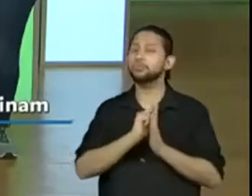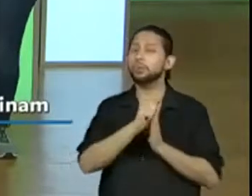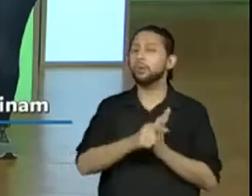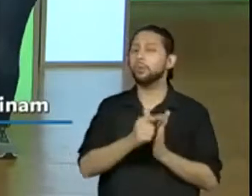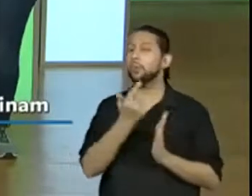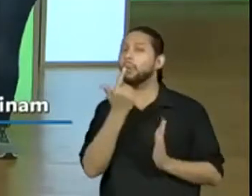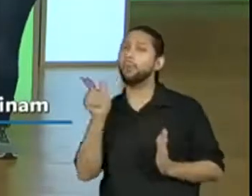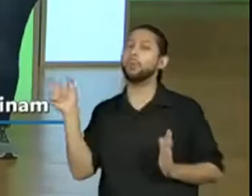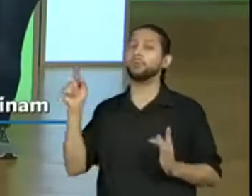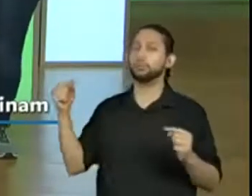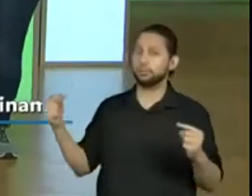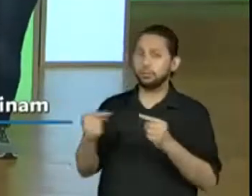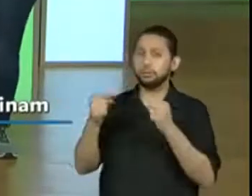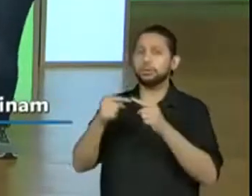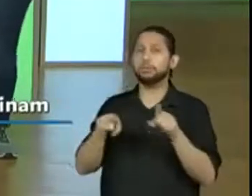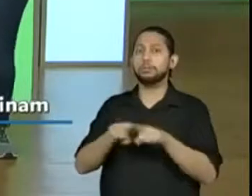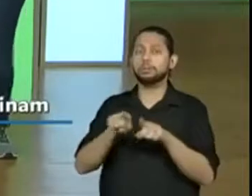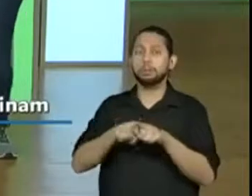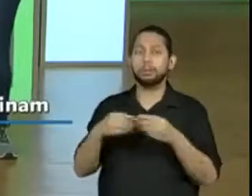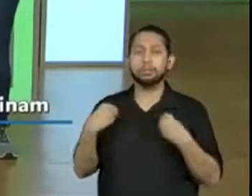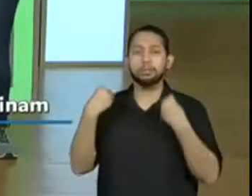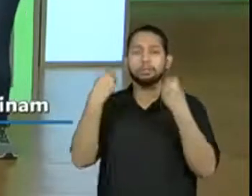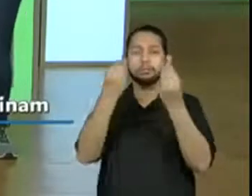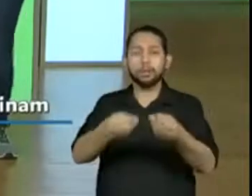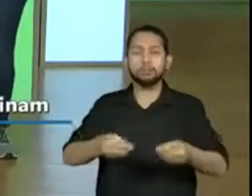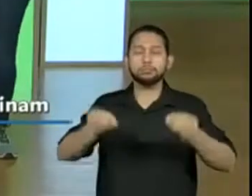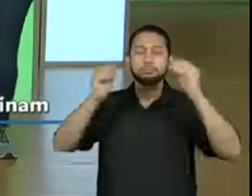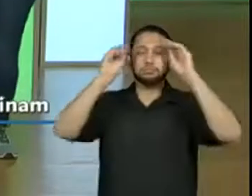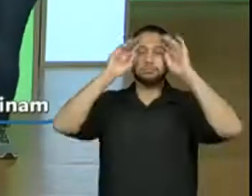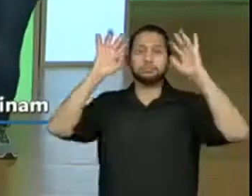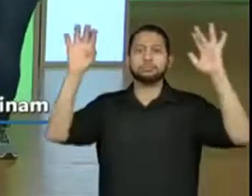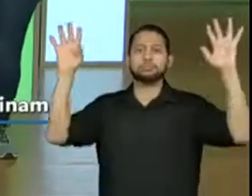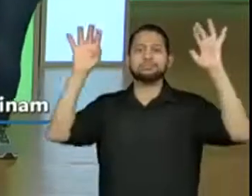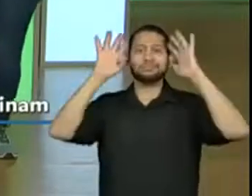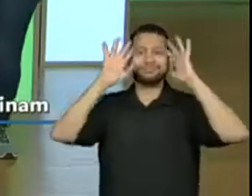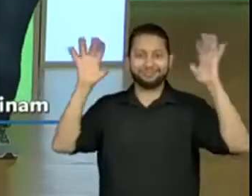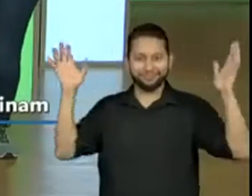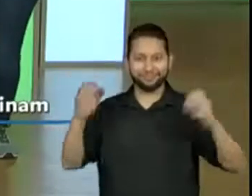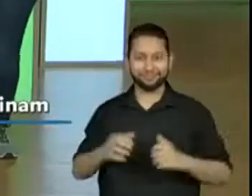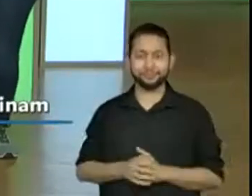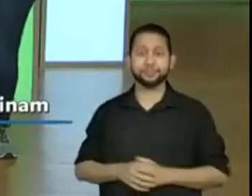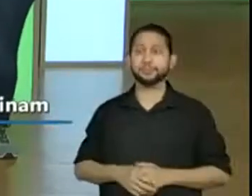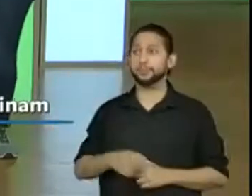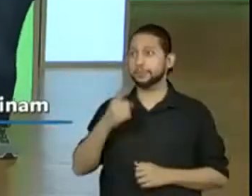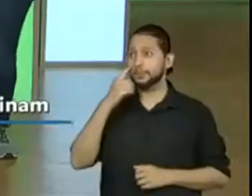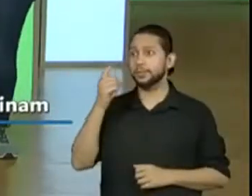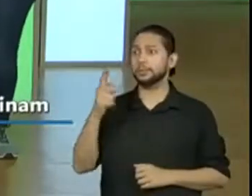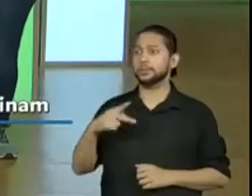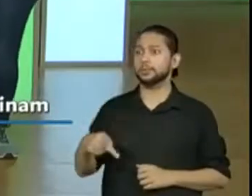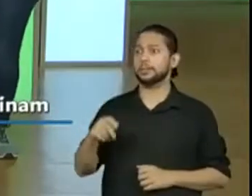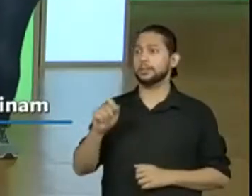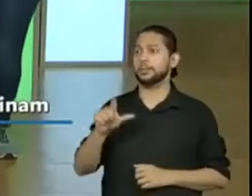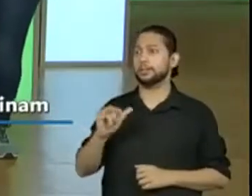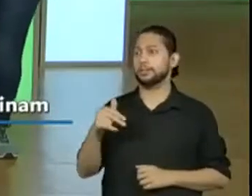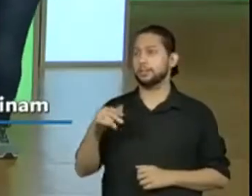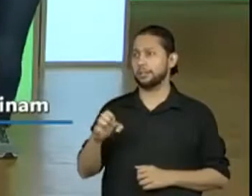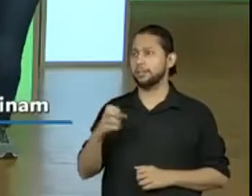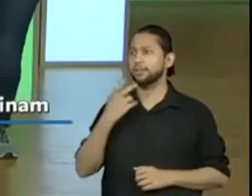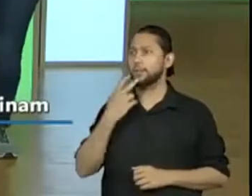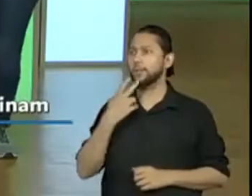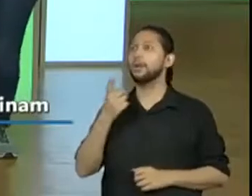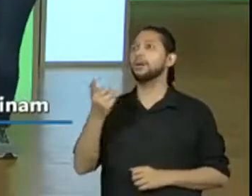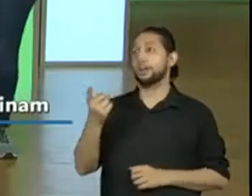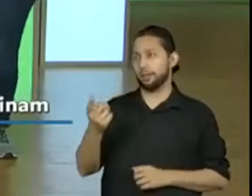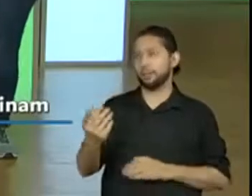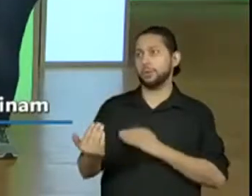gente para outros lugares também, né, professora? Isso aí. Olha só, a professora Aline colocou, fazem aprender e